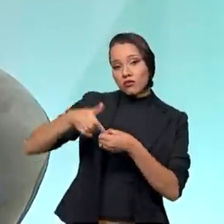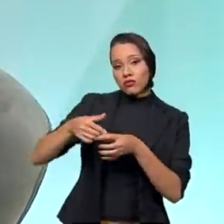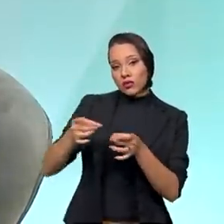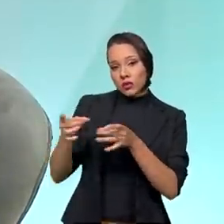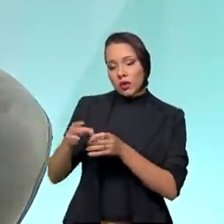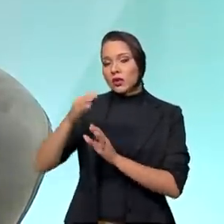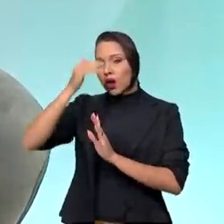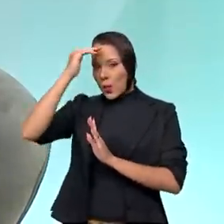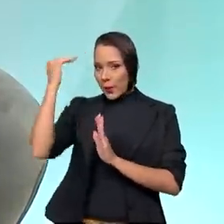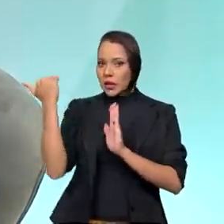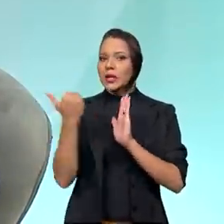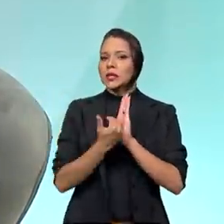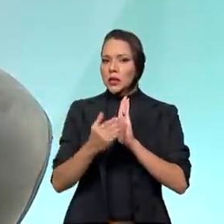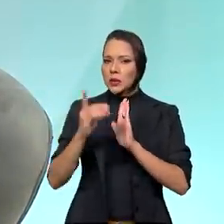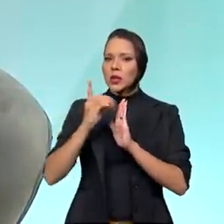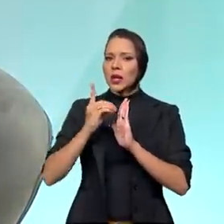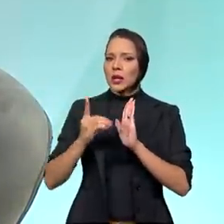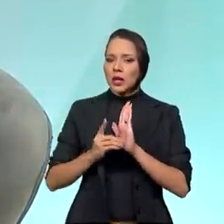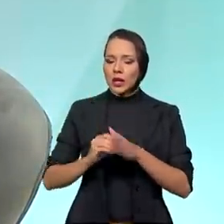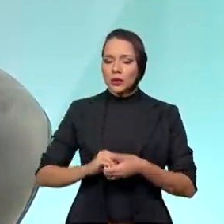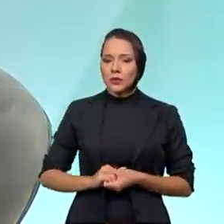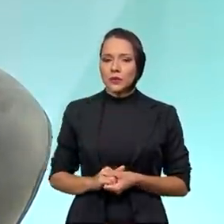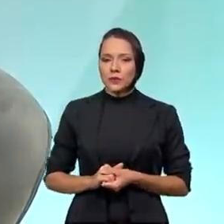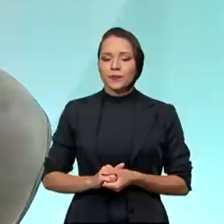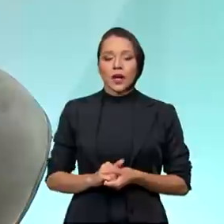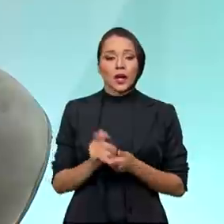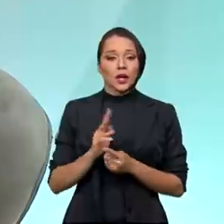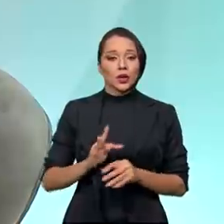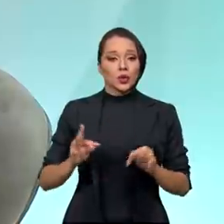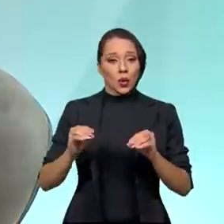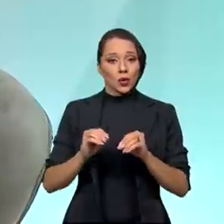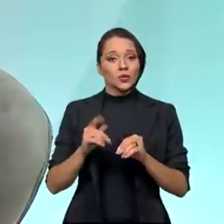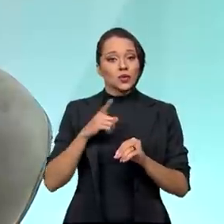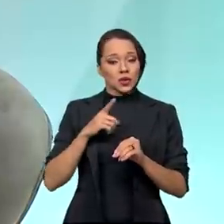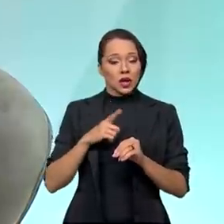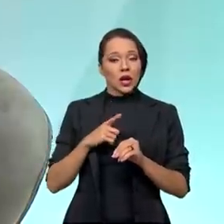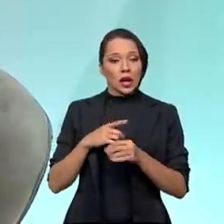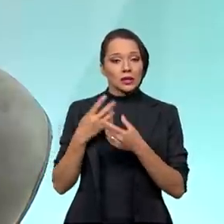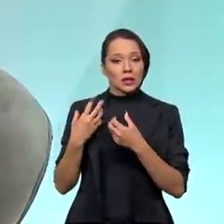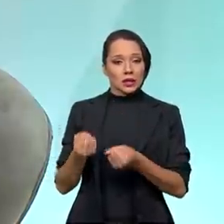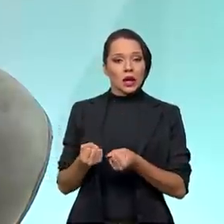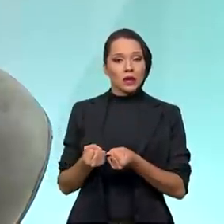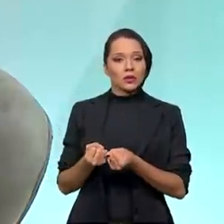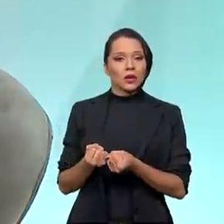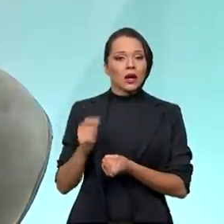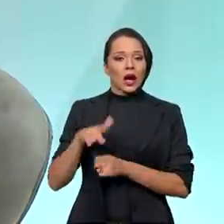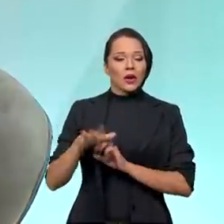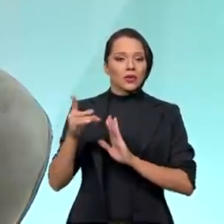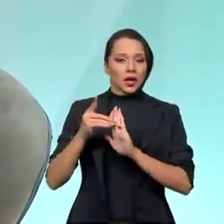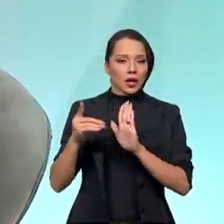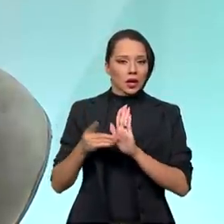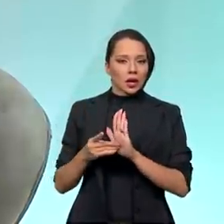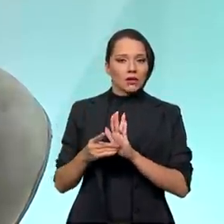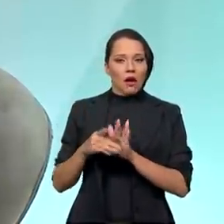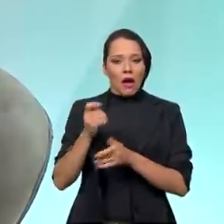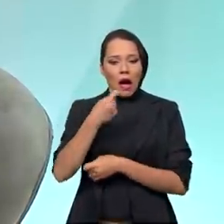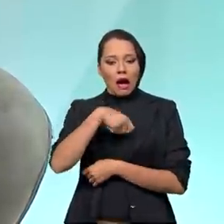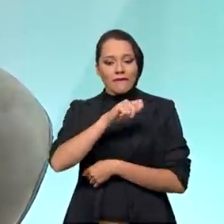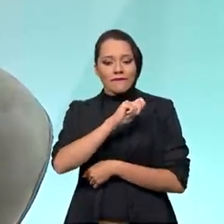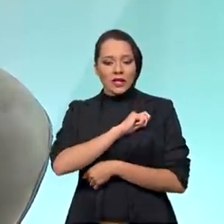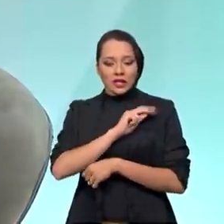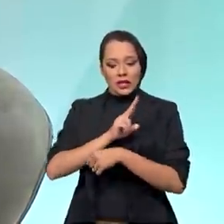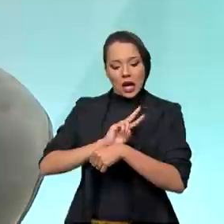o decreto e todos têm aderido ao decreto. A fiscalização